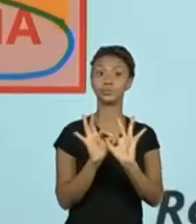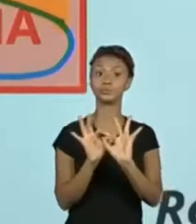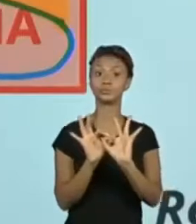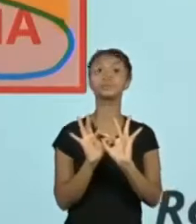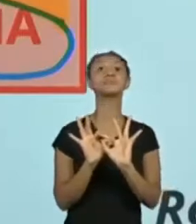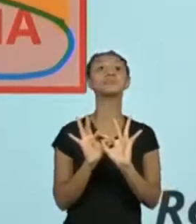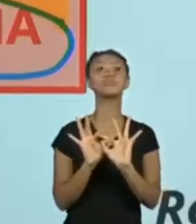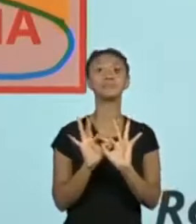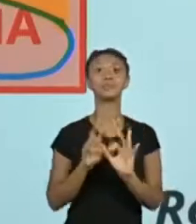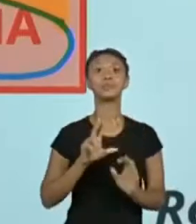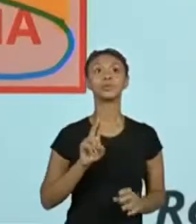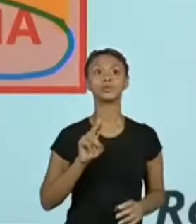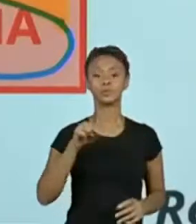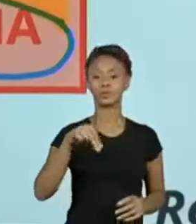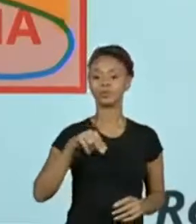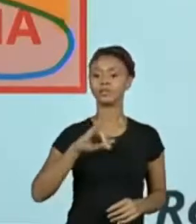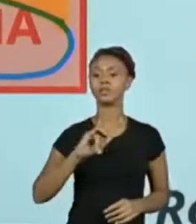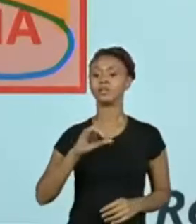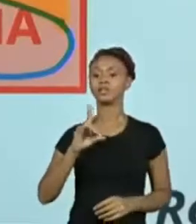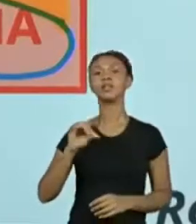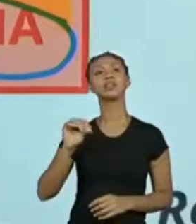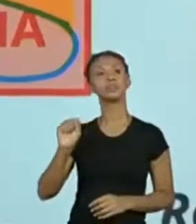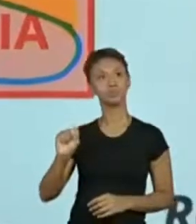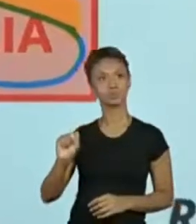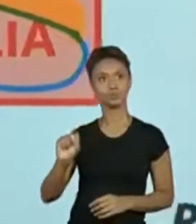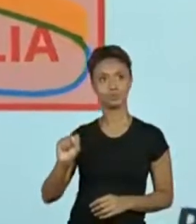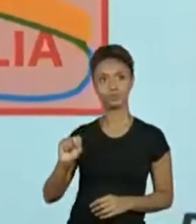Aqui, na verdade, eu coloquei unidos aqui, ó.